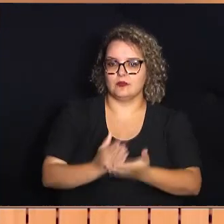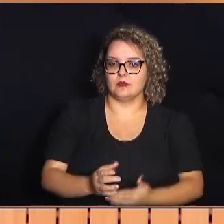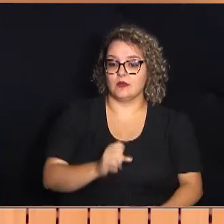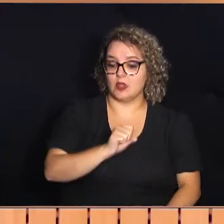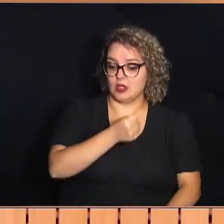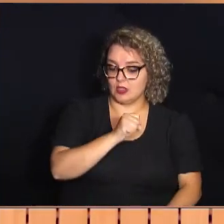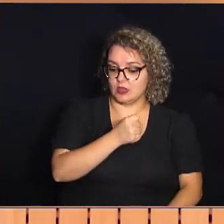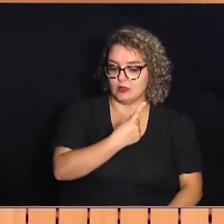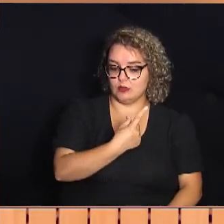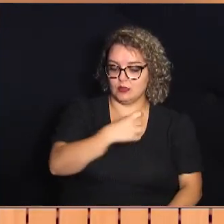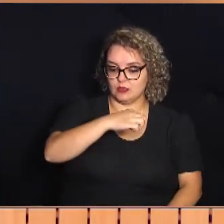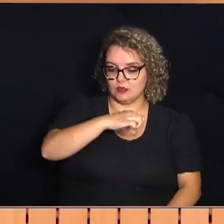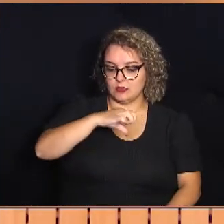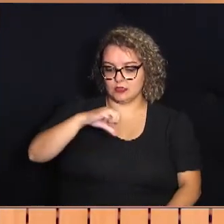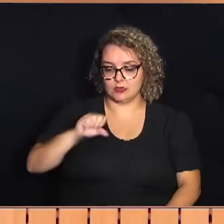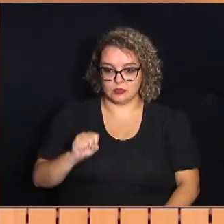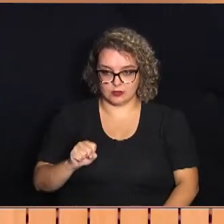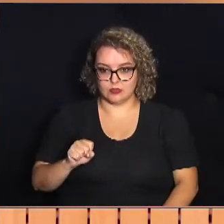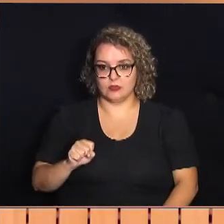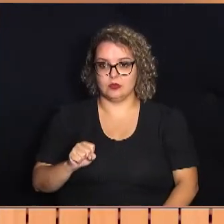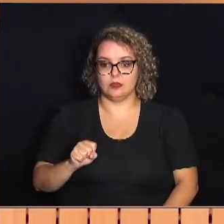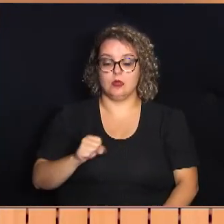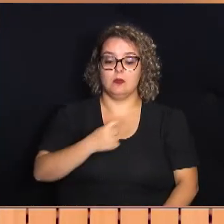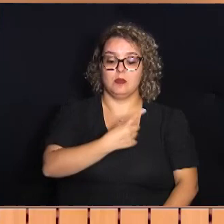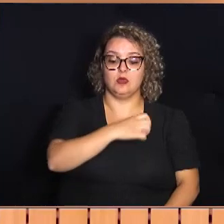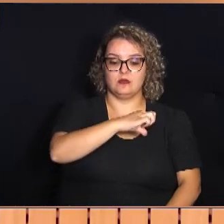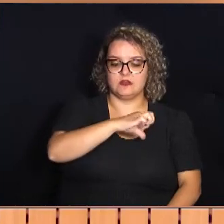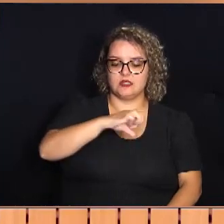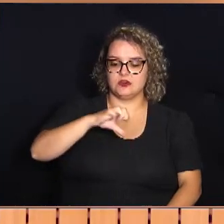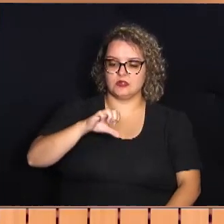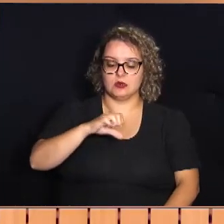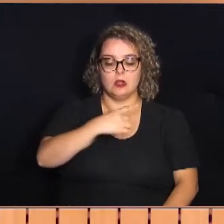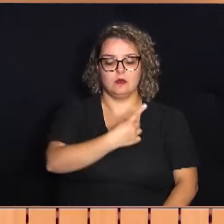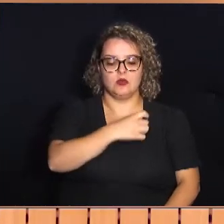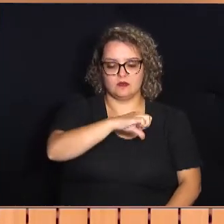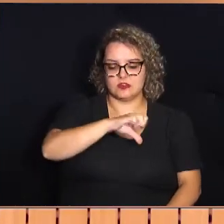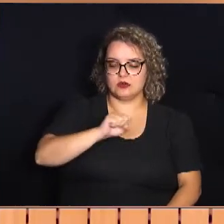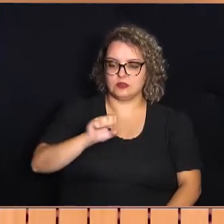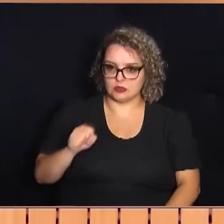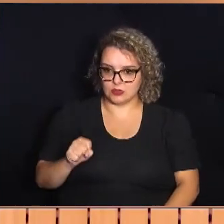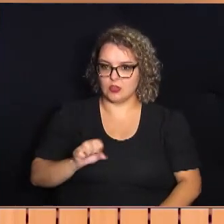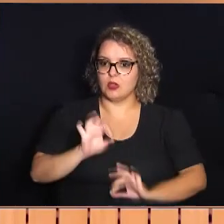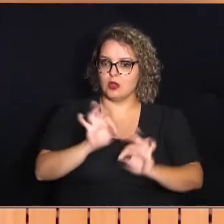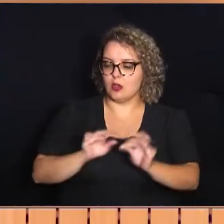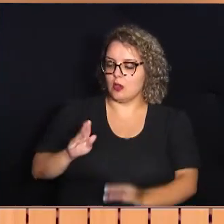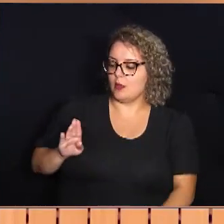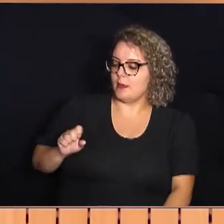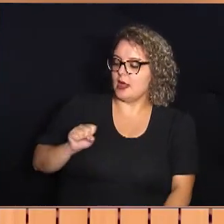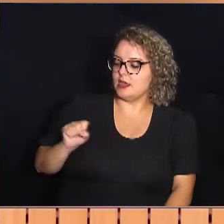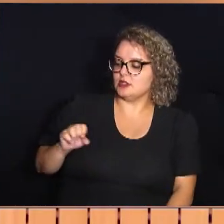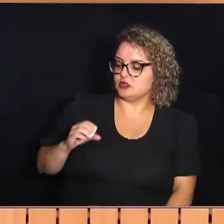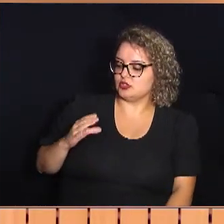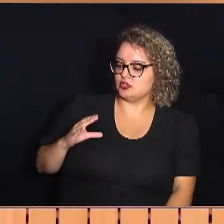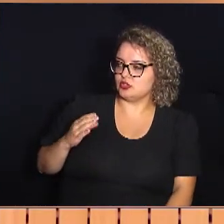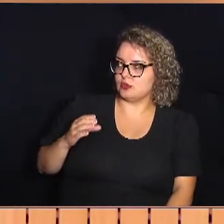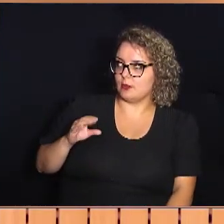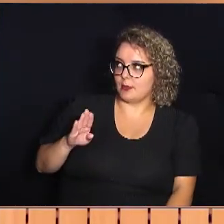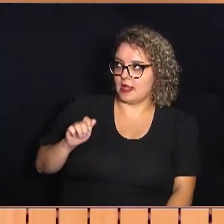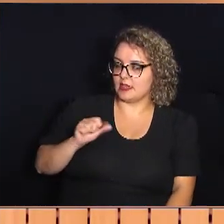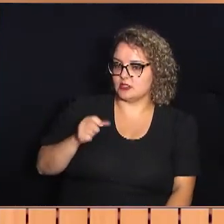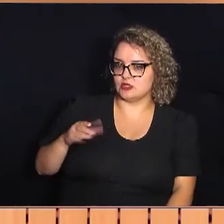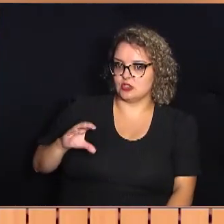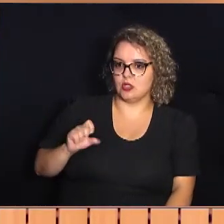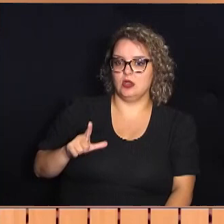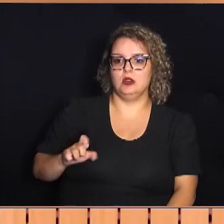começo em 1988, tem sido um exemplo de transformação. Seus projetos, como o projeto Bassolli, oferecem